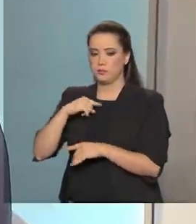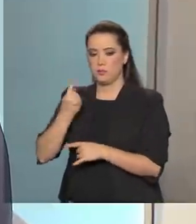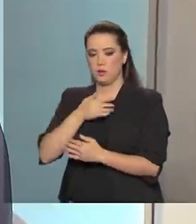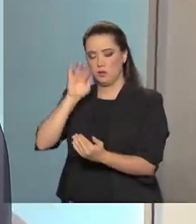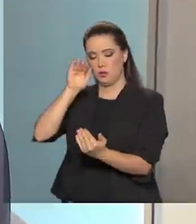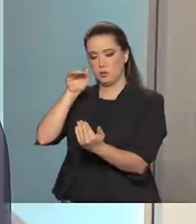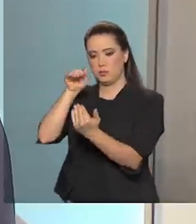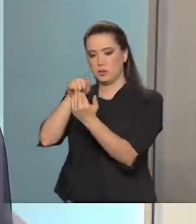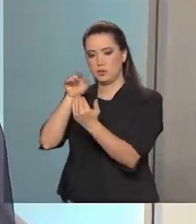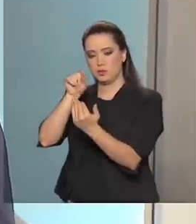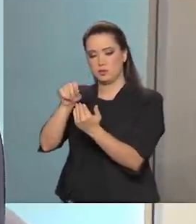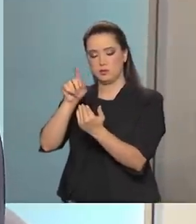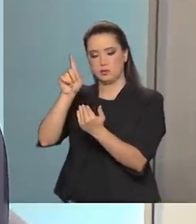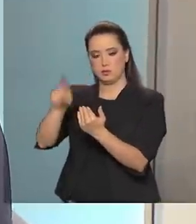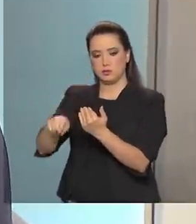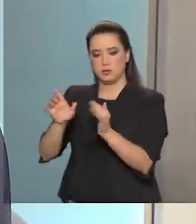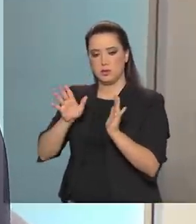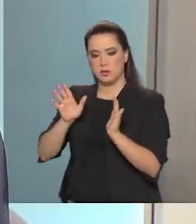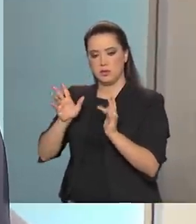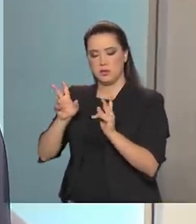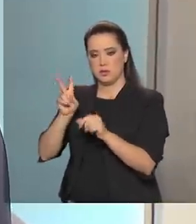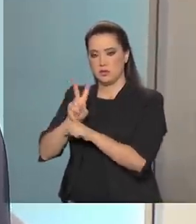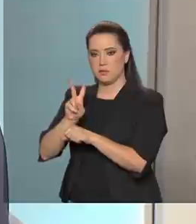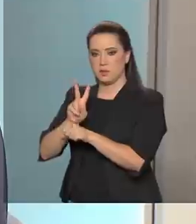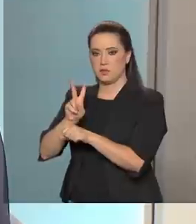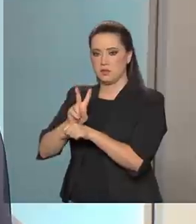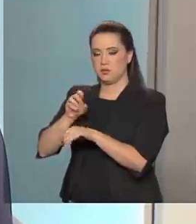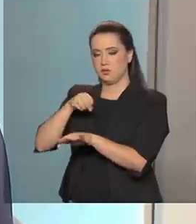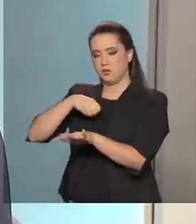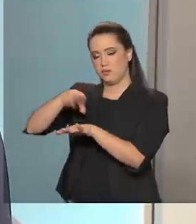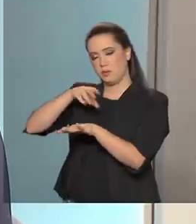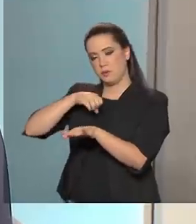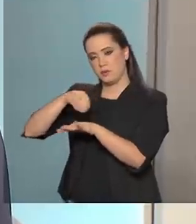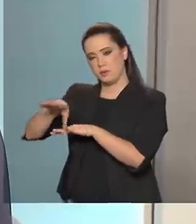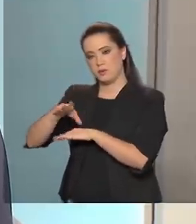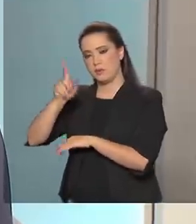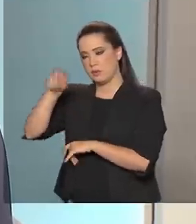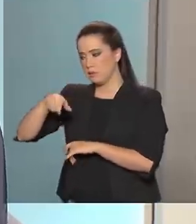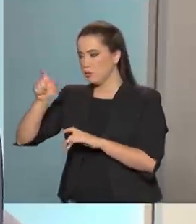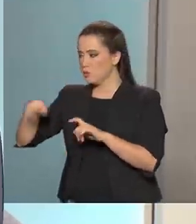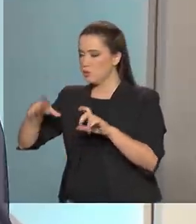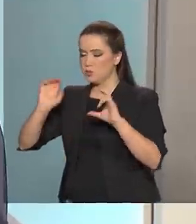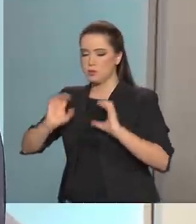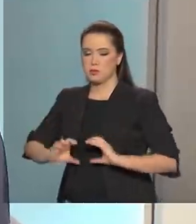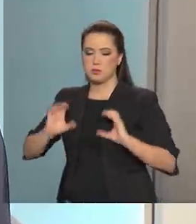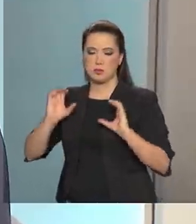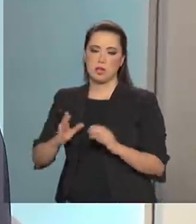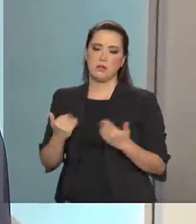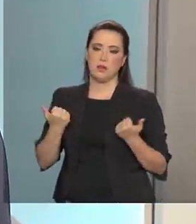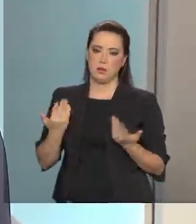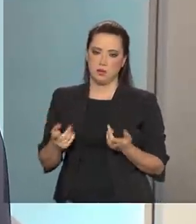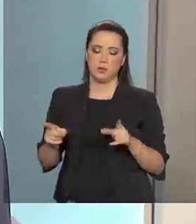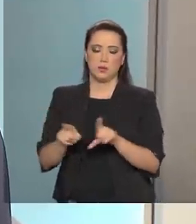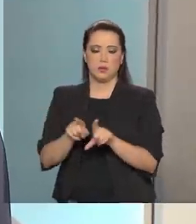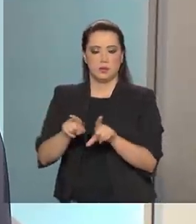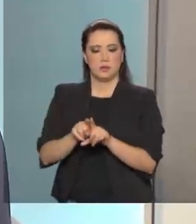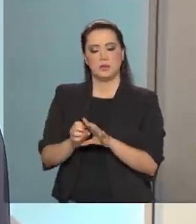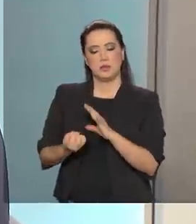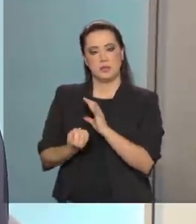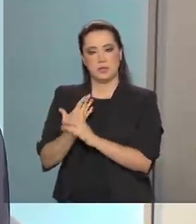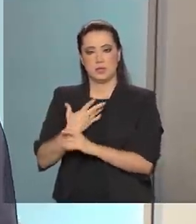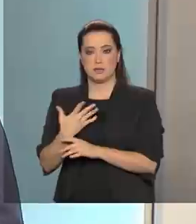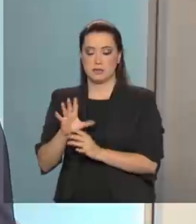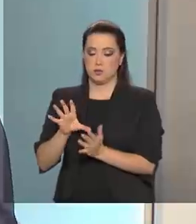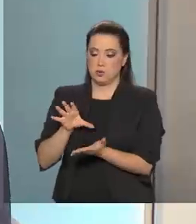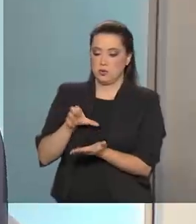foco, essa proteção de dados, essa proteção ao cidadão. E até a LGPD, até a criação da